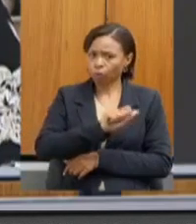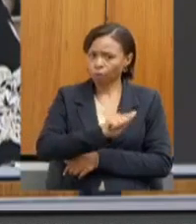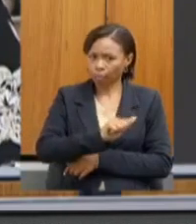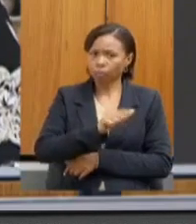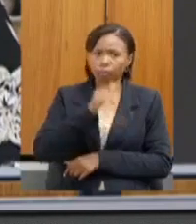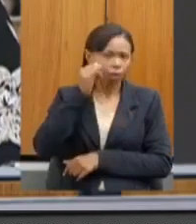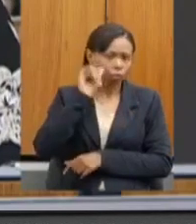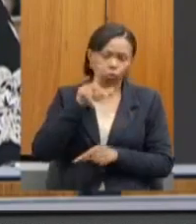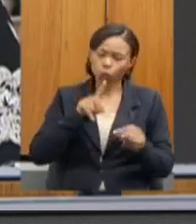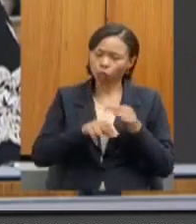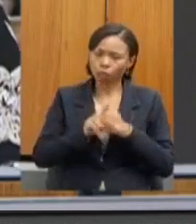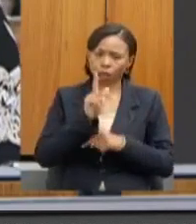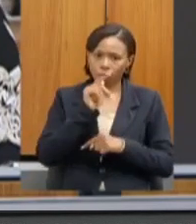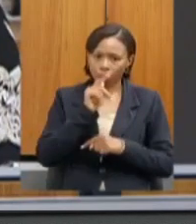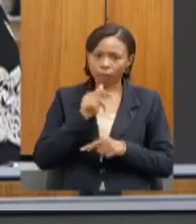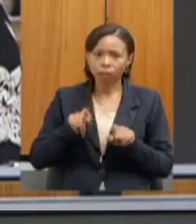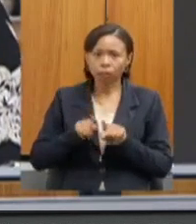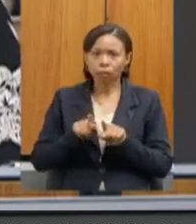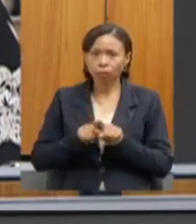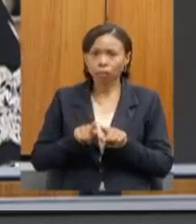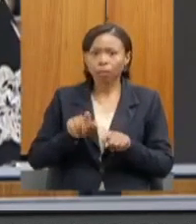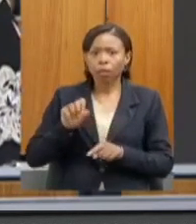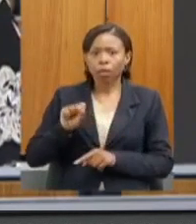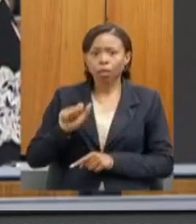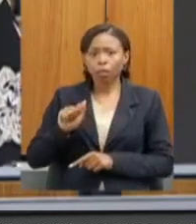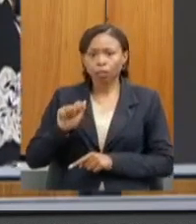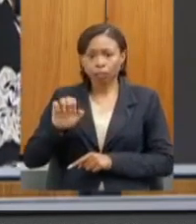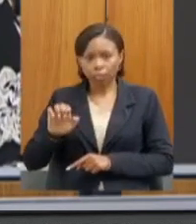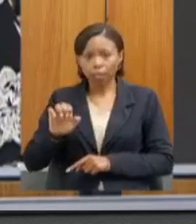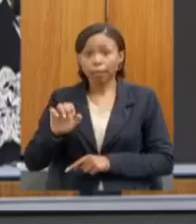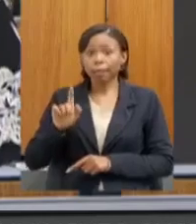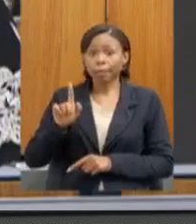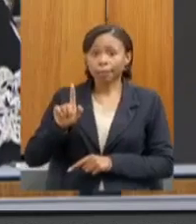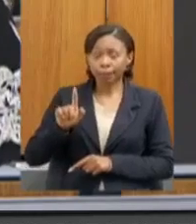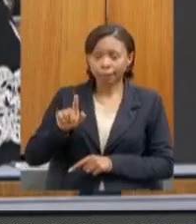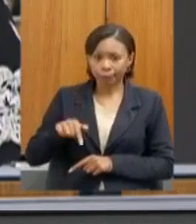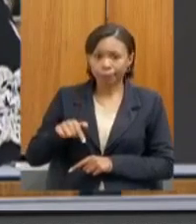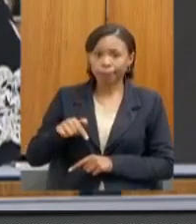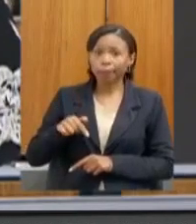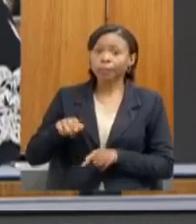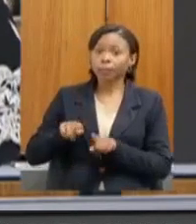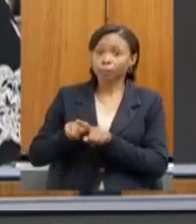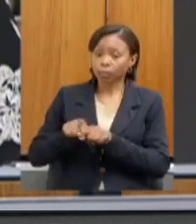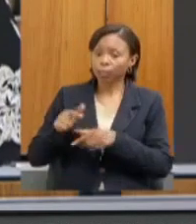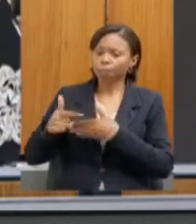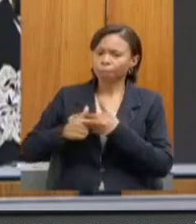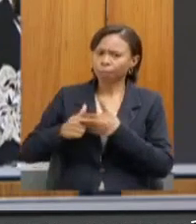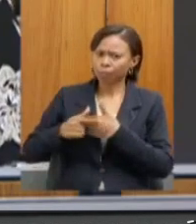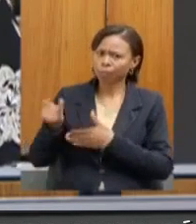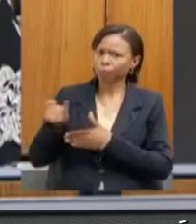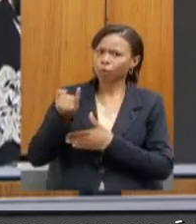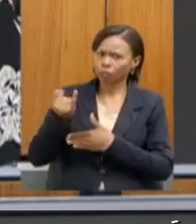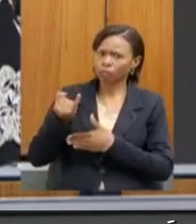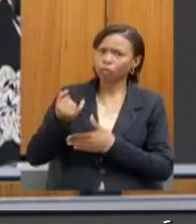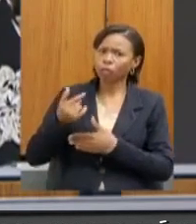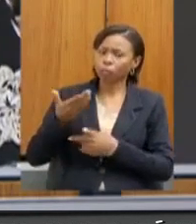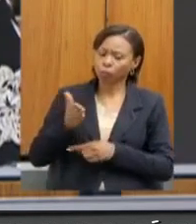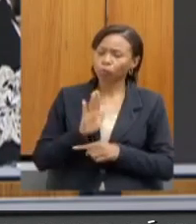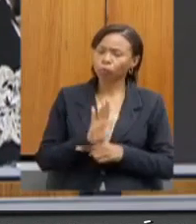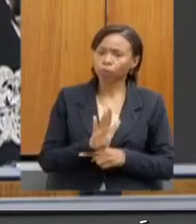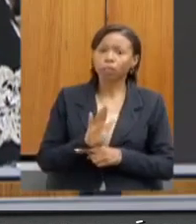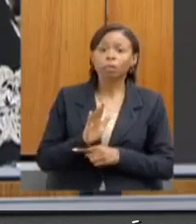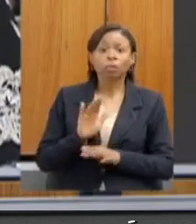reguladora de água e esgoto, teve um papel fundamental nesse processo. Então, nós acreditamos que nos